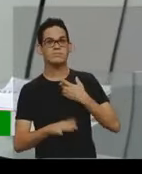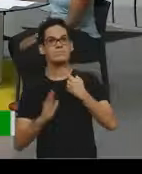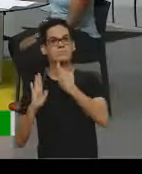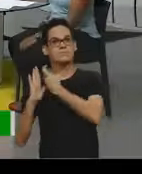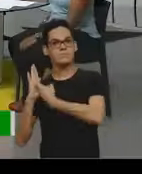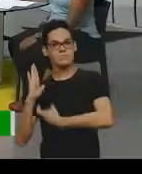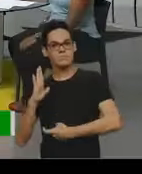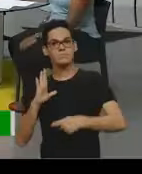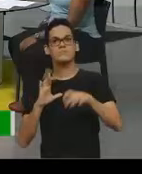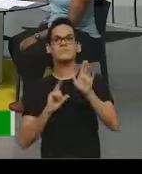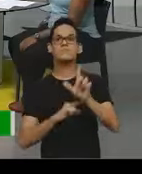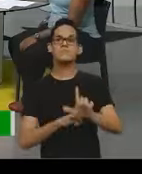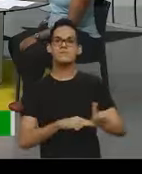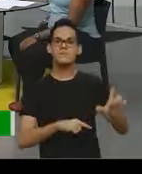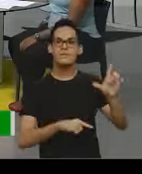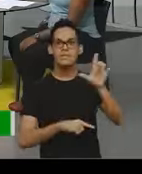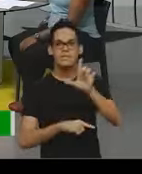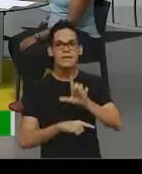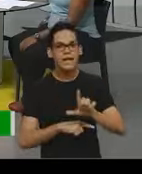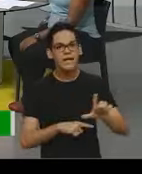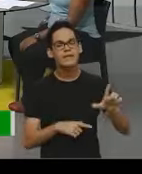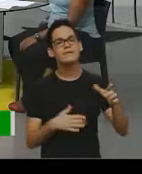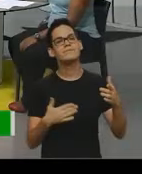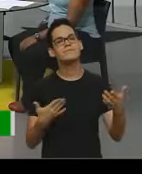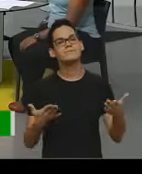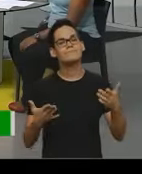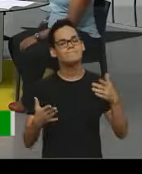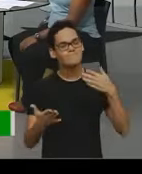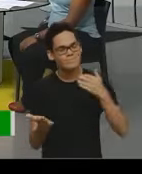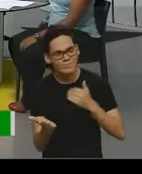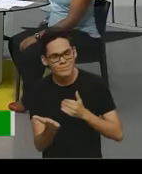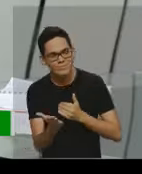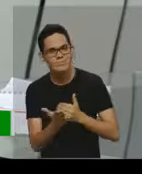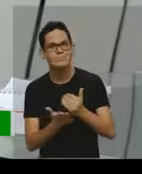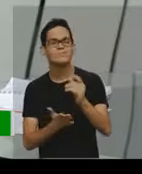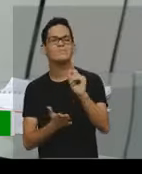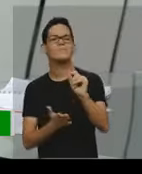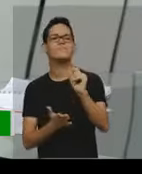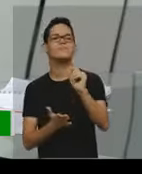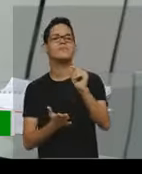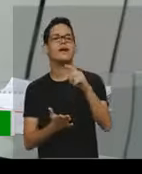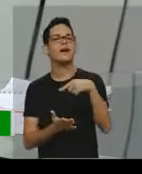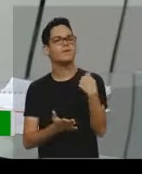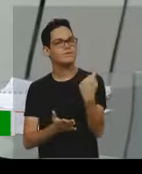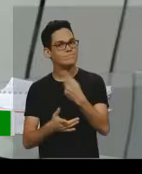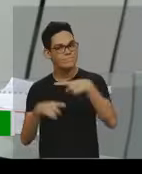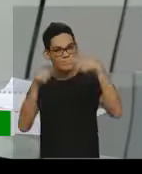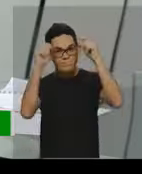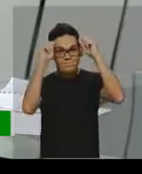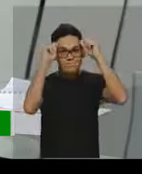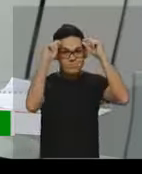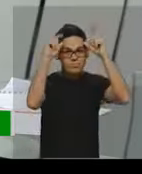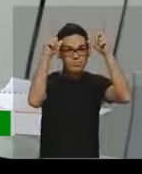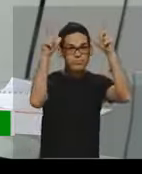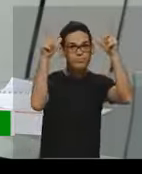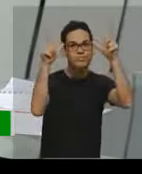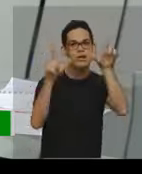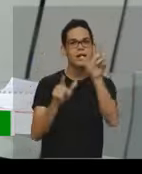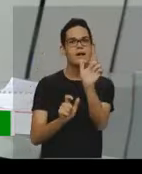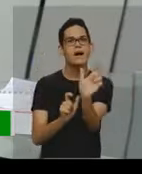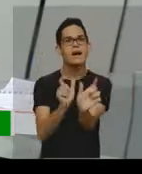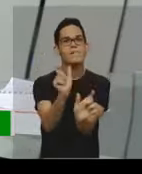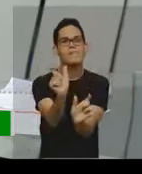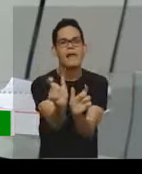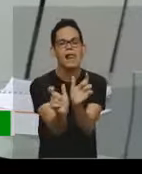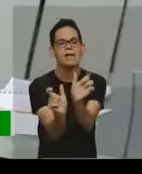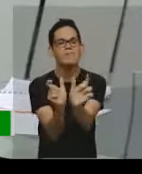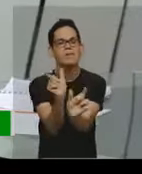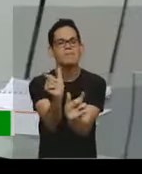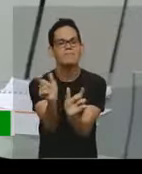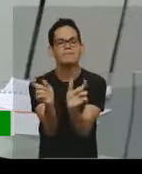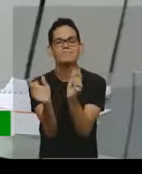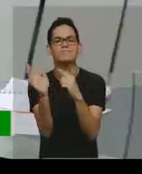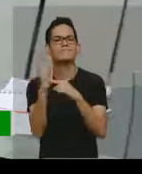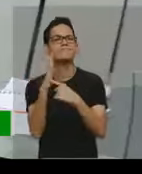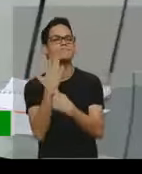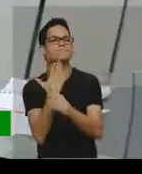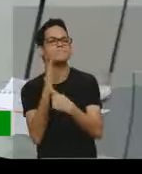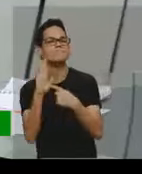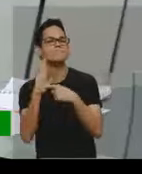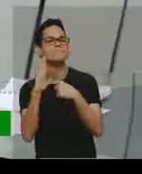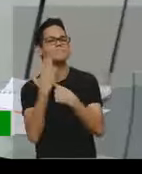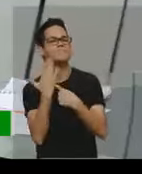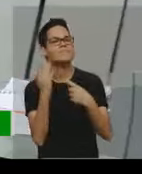textos literários, E daí é que vem a riqueza do nosso vocabulário, que uma palavra, ela tem vários sentidos,